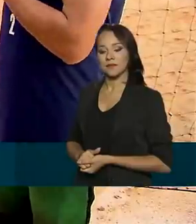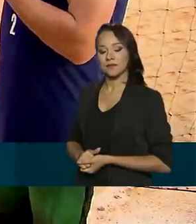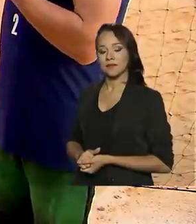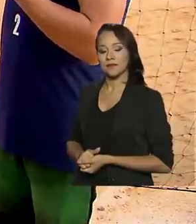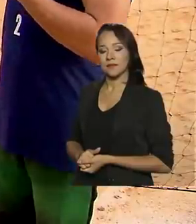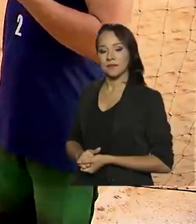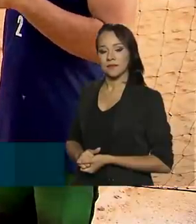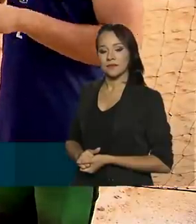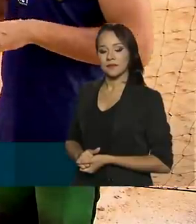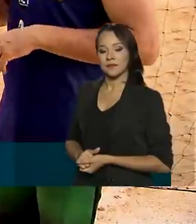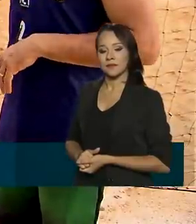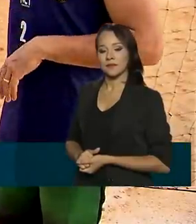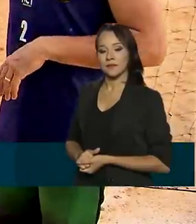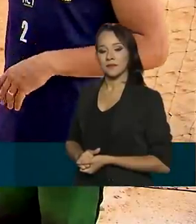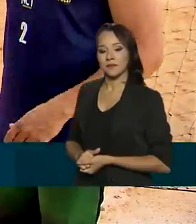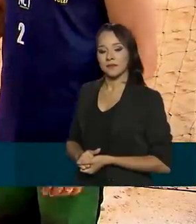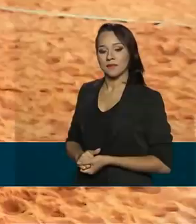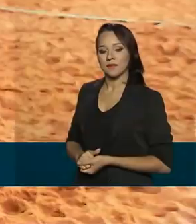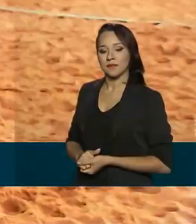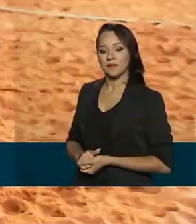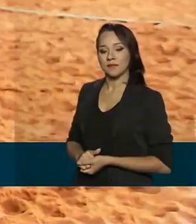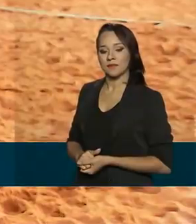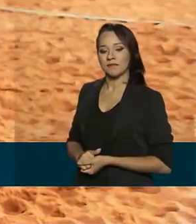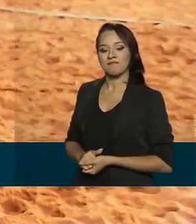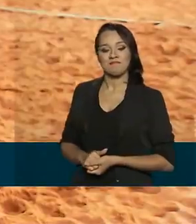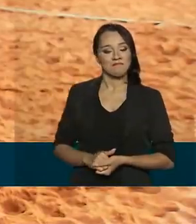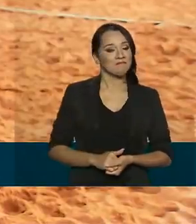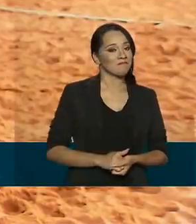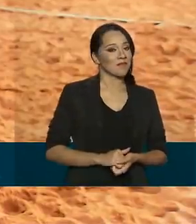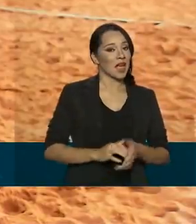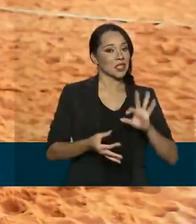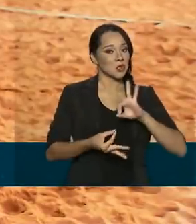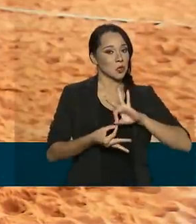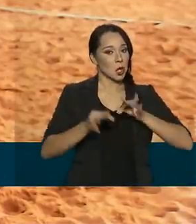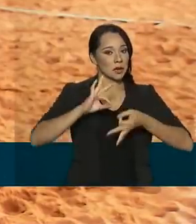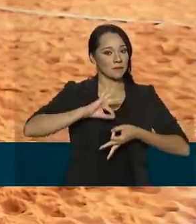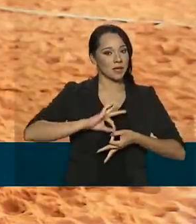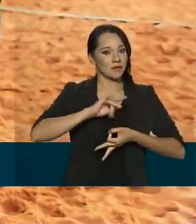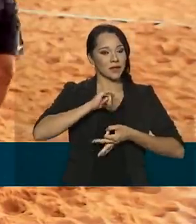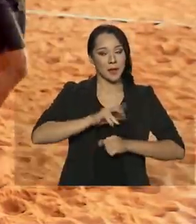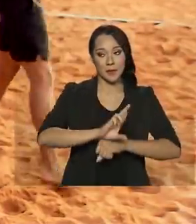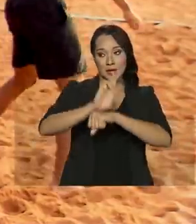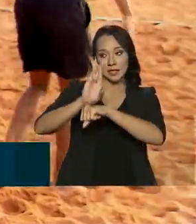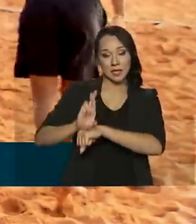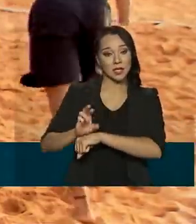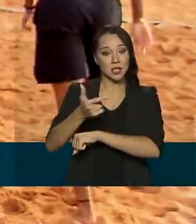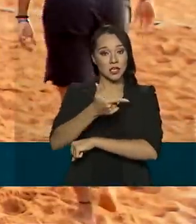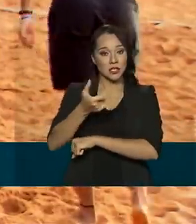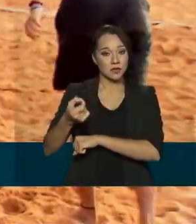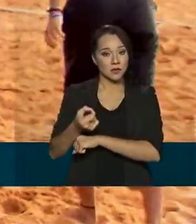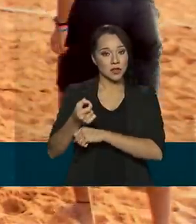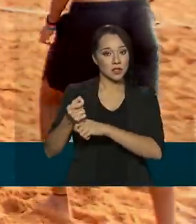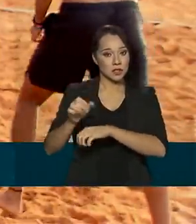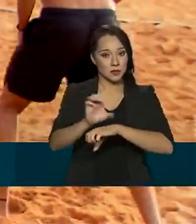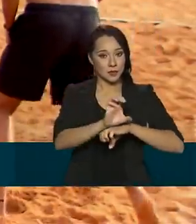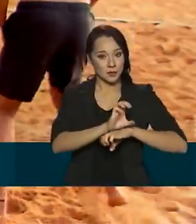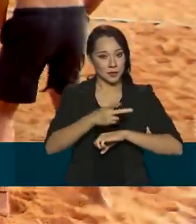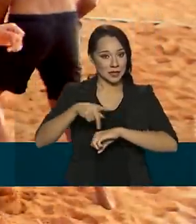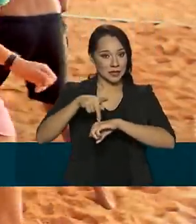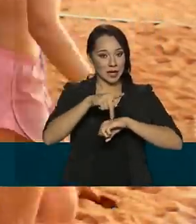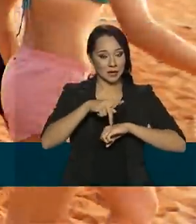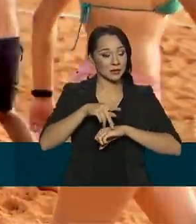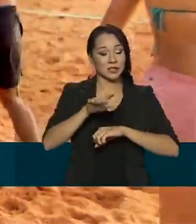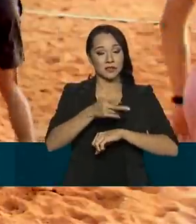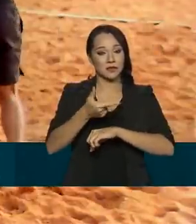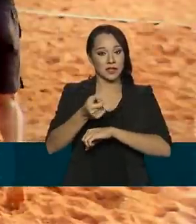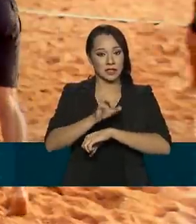Primeiro a gente vai para São Paulo, para depois a gente poder ir para o Mundial. A Surda Olimpíada vai contar com representantes de 20 unidades da Federação. Entre